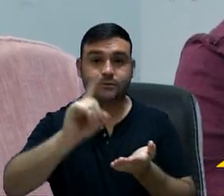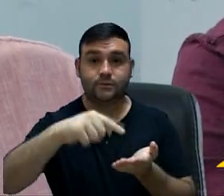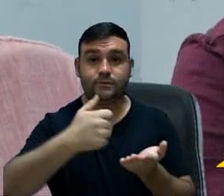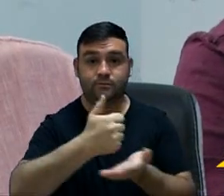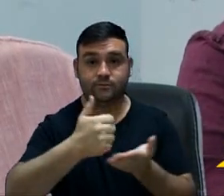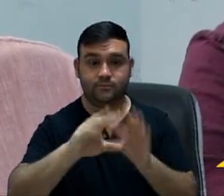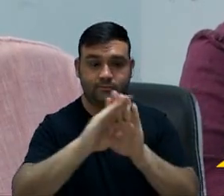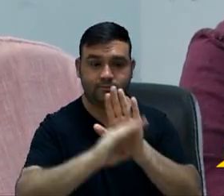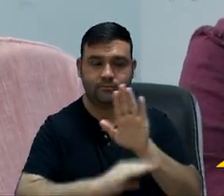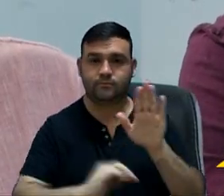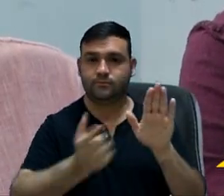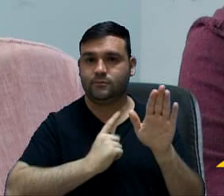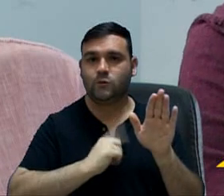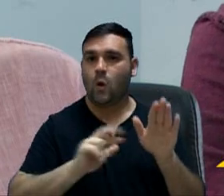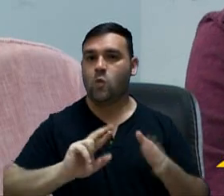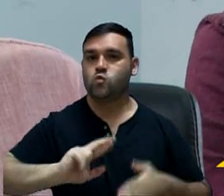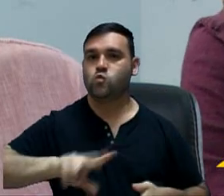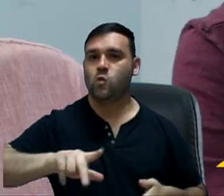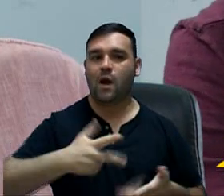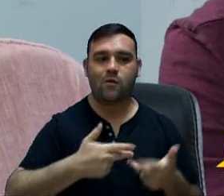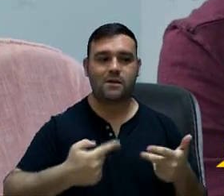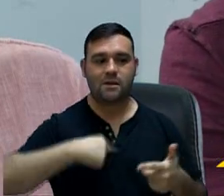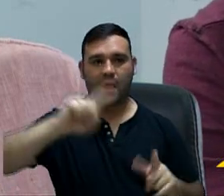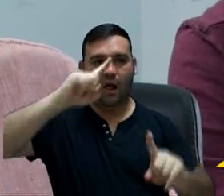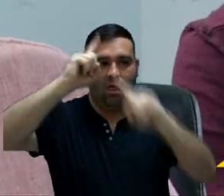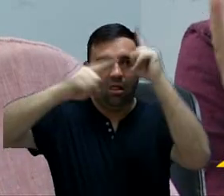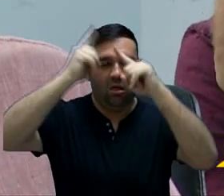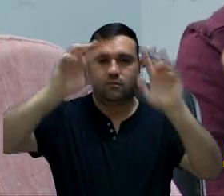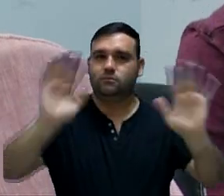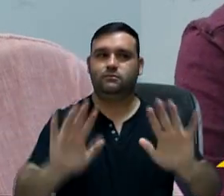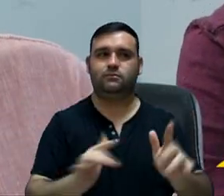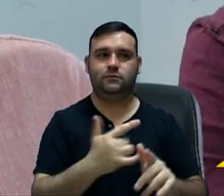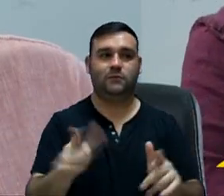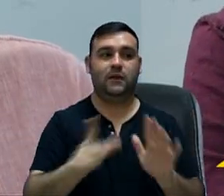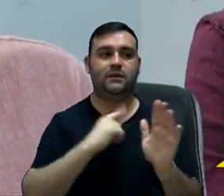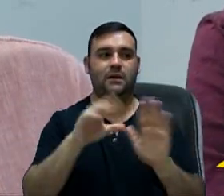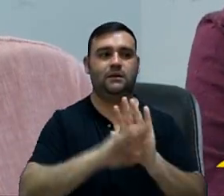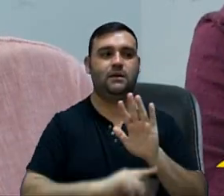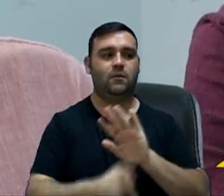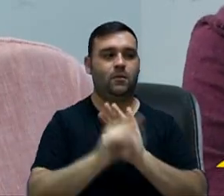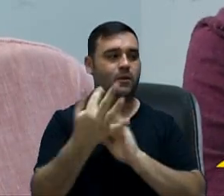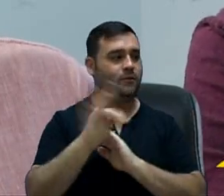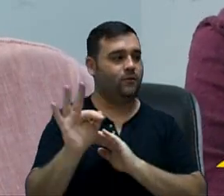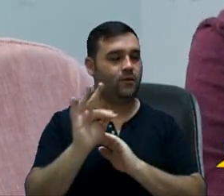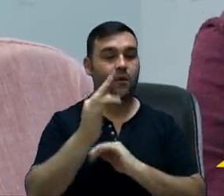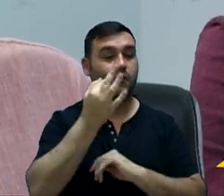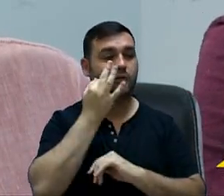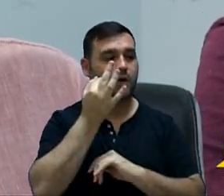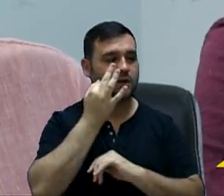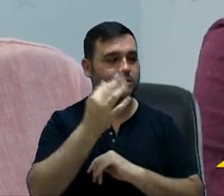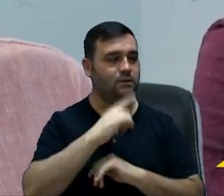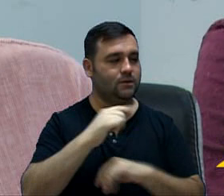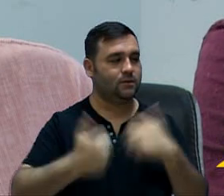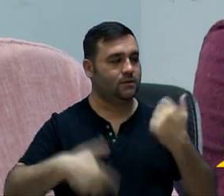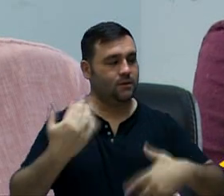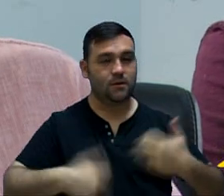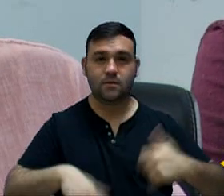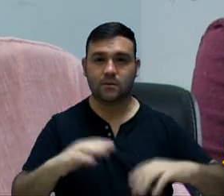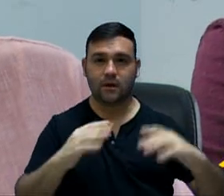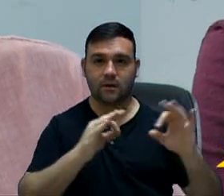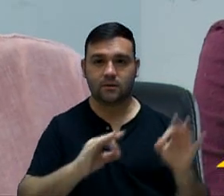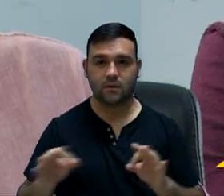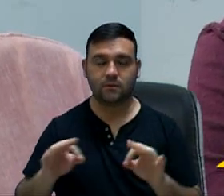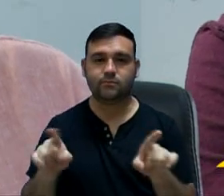baseadas em lei, não é nada que sai da nossa cabeça aqui, inclusive tem uma lei do vereador França regulamentando aqui na cidade,